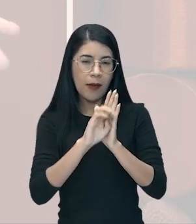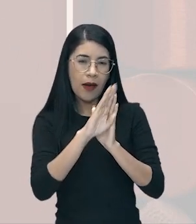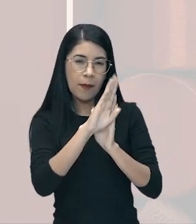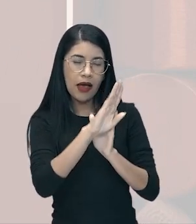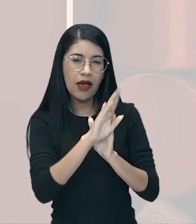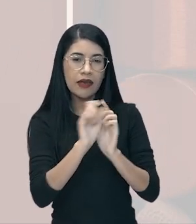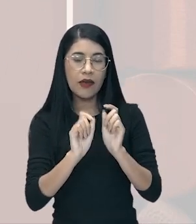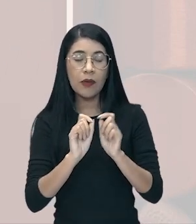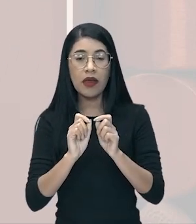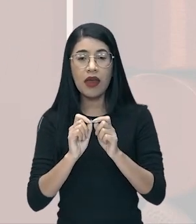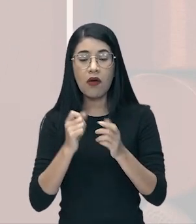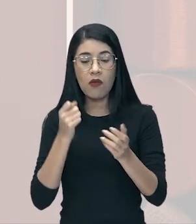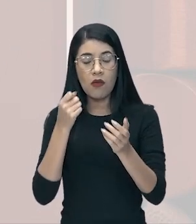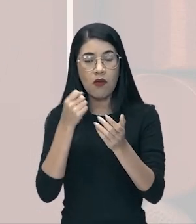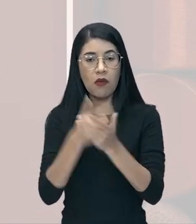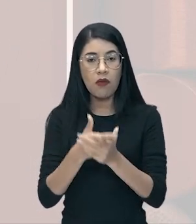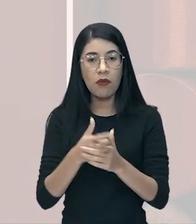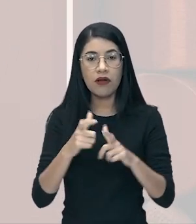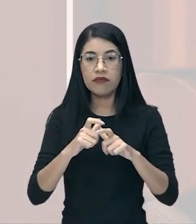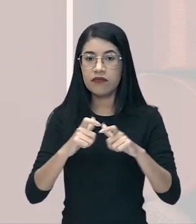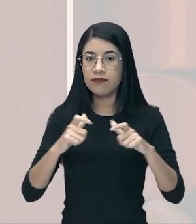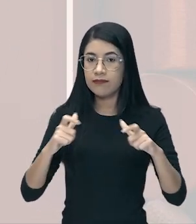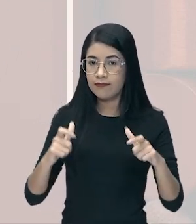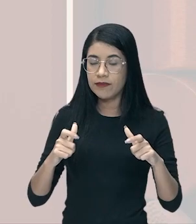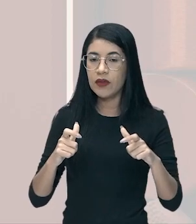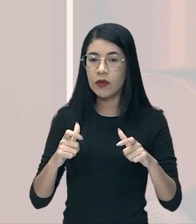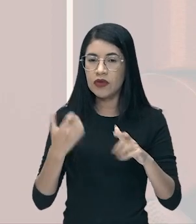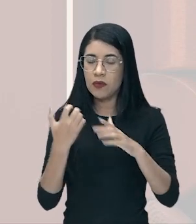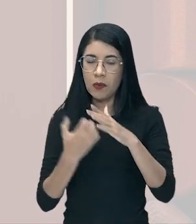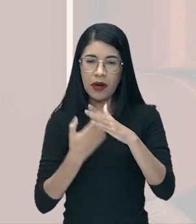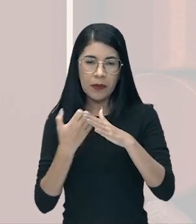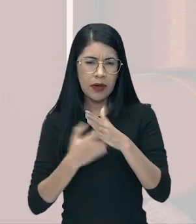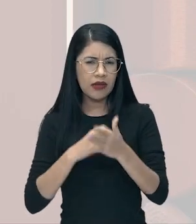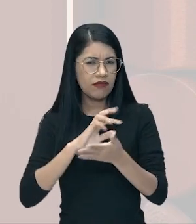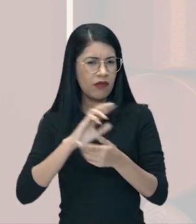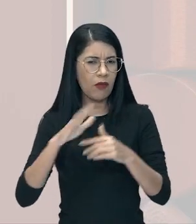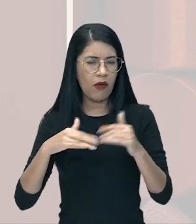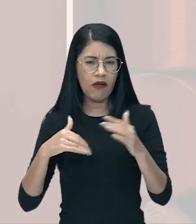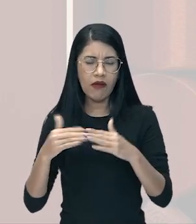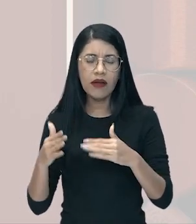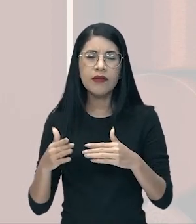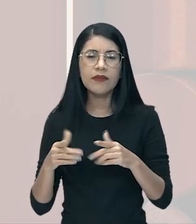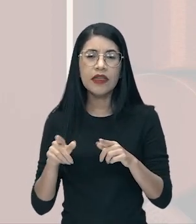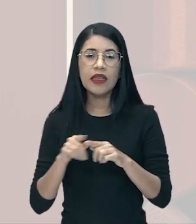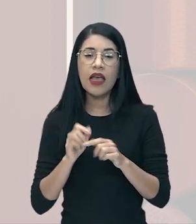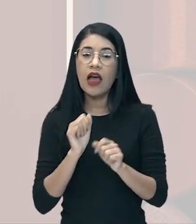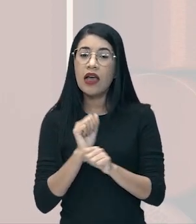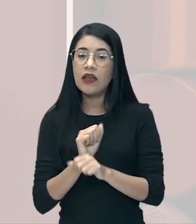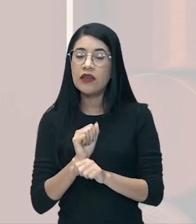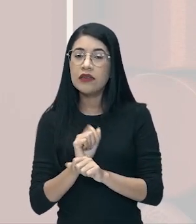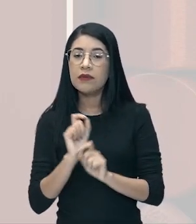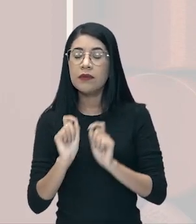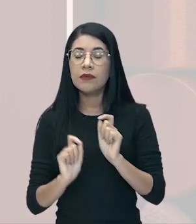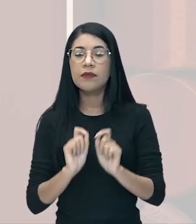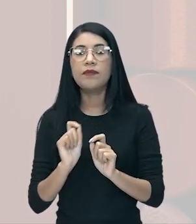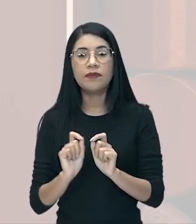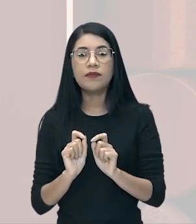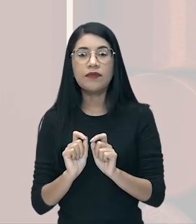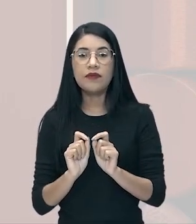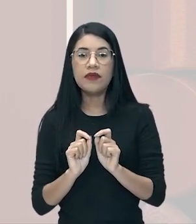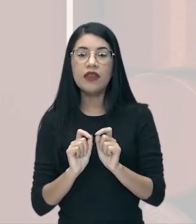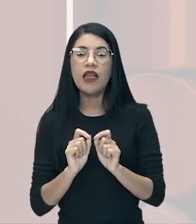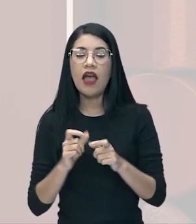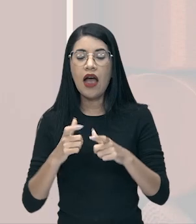eu comprar uma ação, um título de uma empresa, eu compro esse título e espero, obviamente, ela